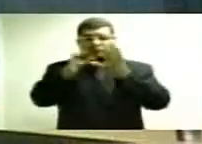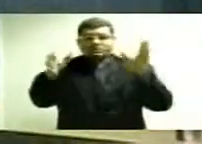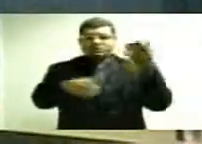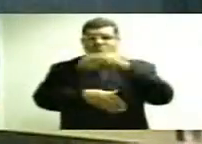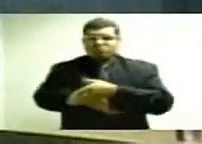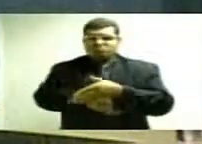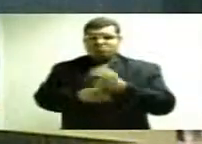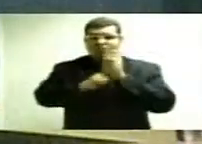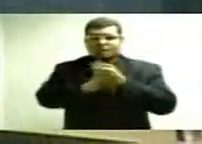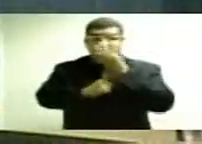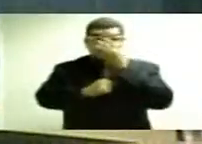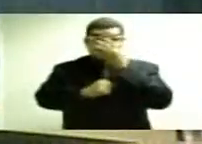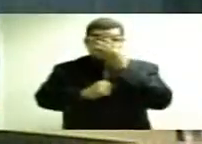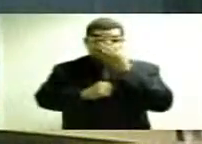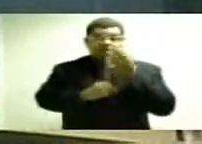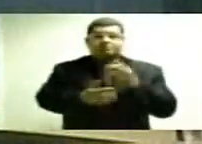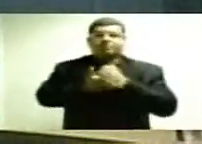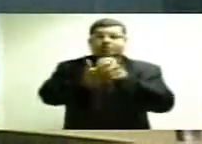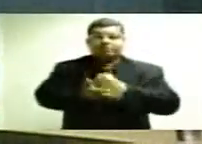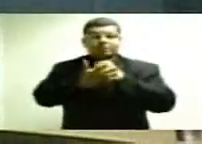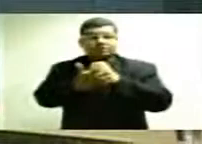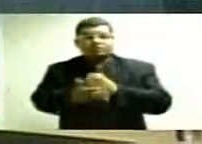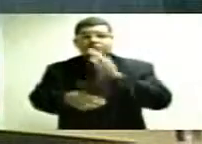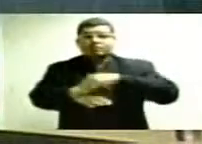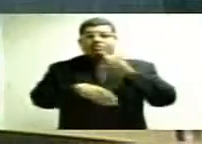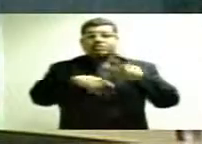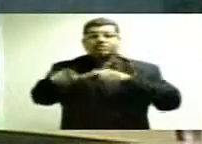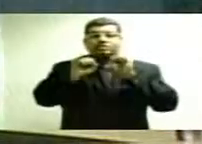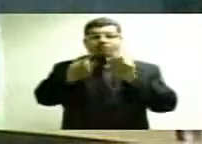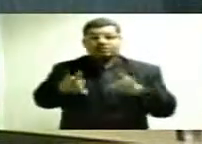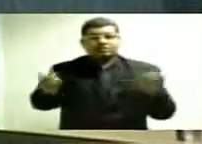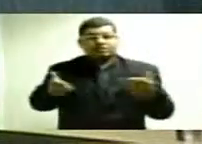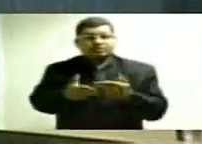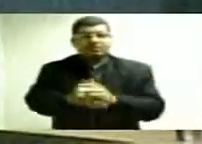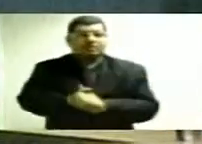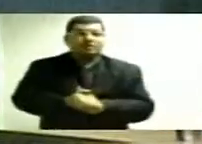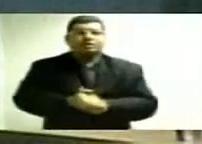nomeação na Casa Civil, para nomear mais apadrinhados.